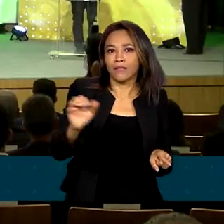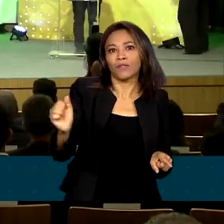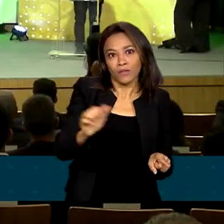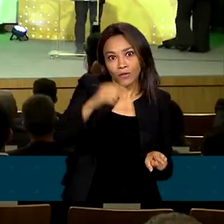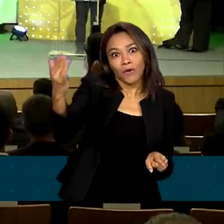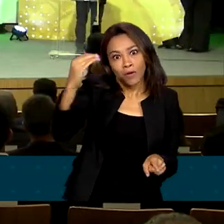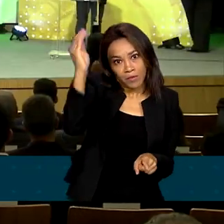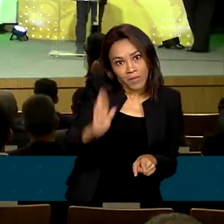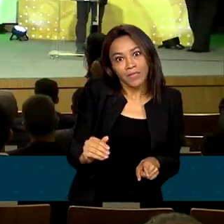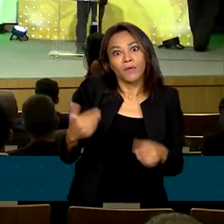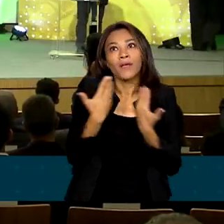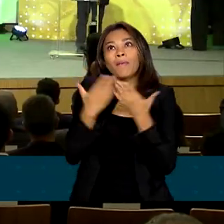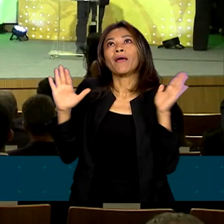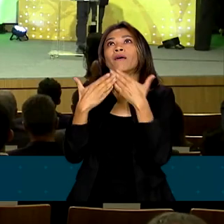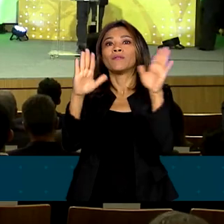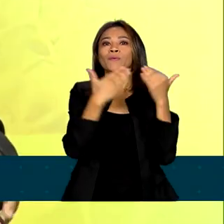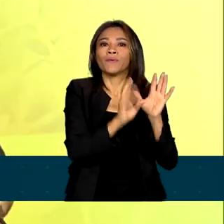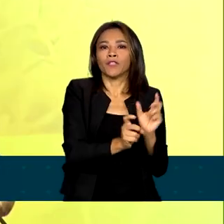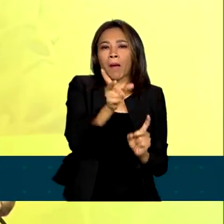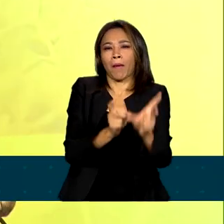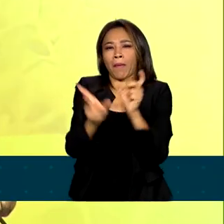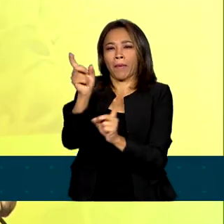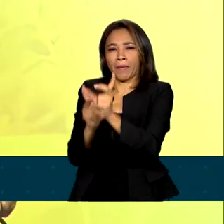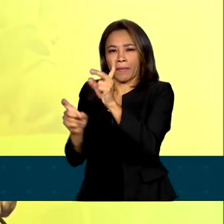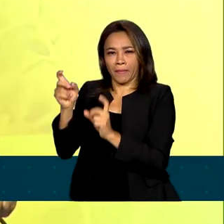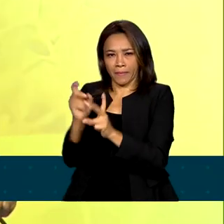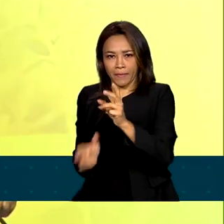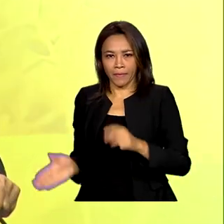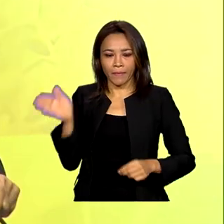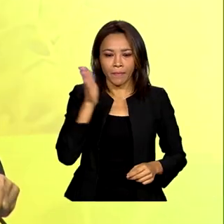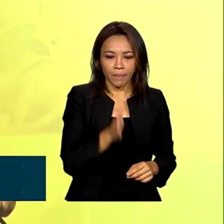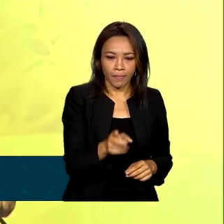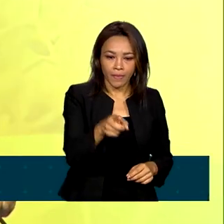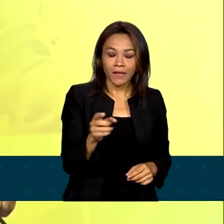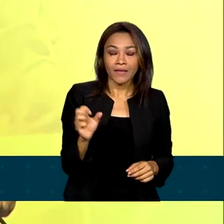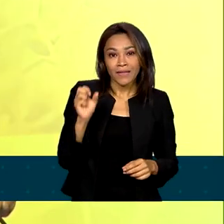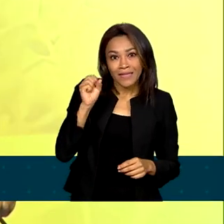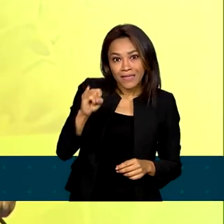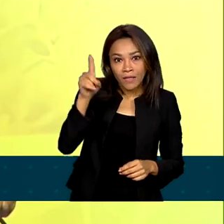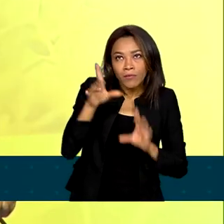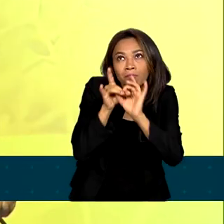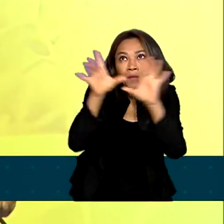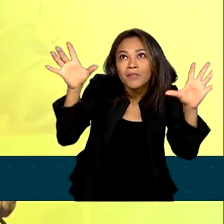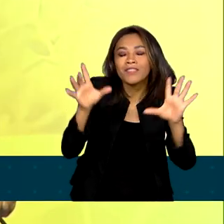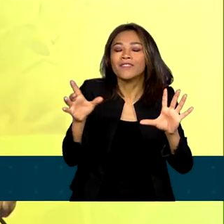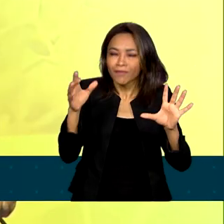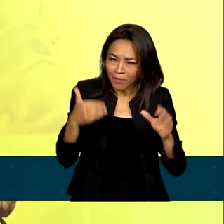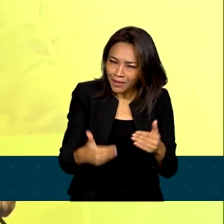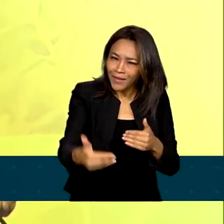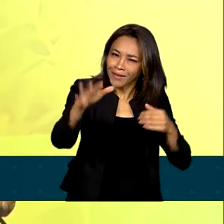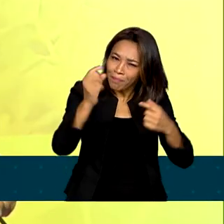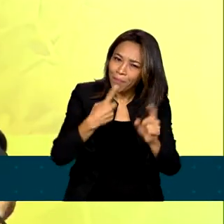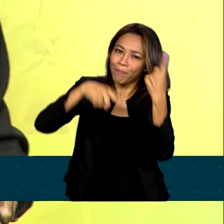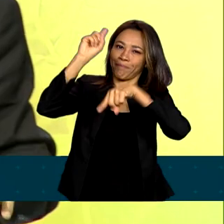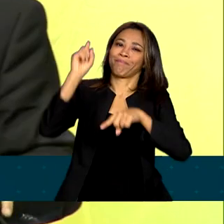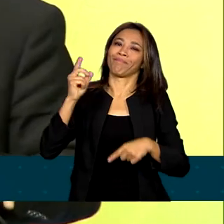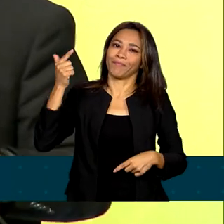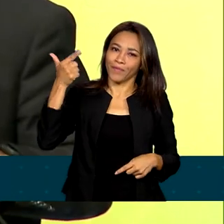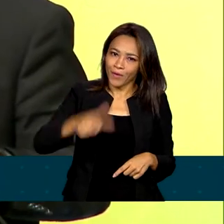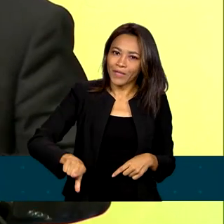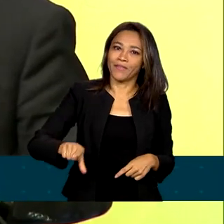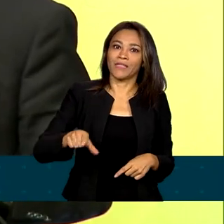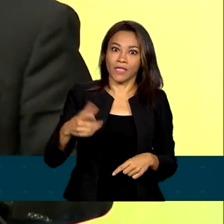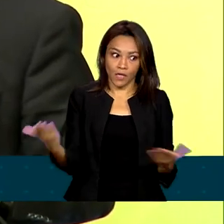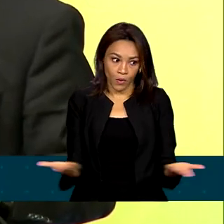abertura de novos mercados. Vamos ter aí um tempo, se Deus quiser, de prosperidade novamente. E as empresas